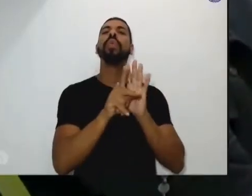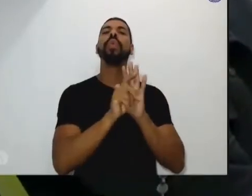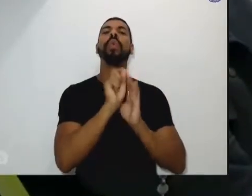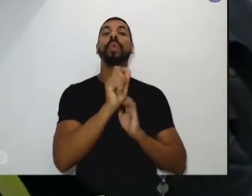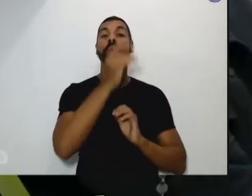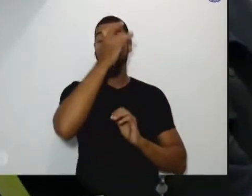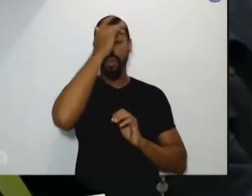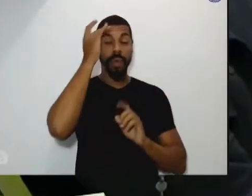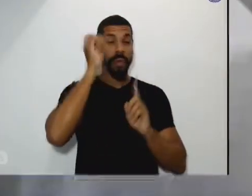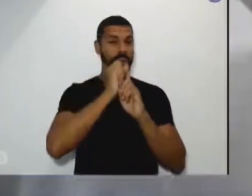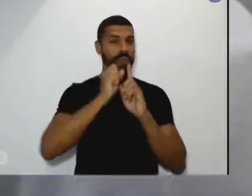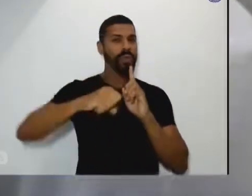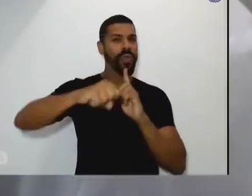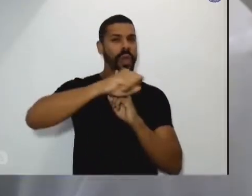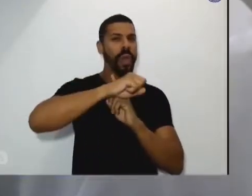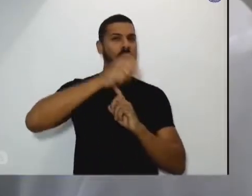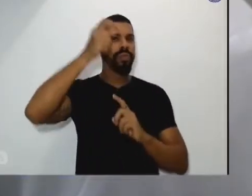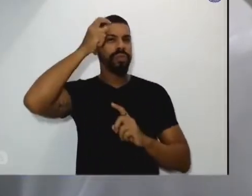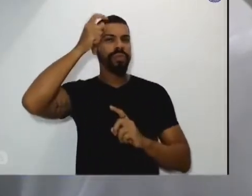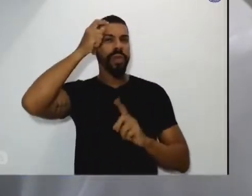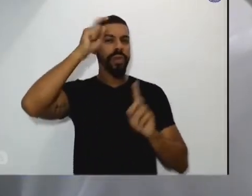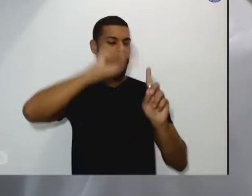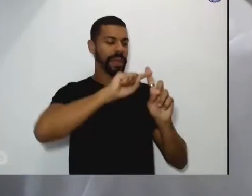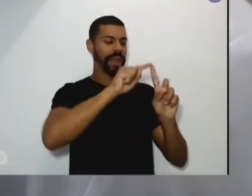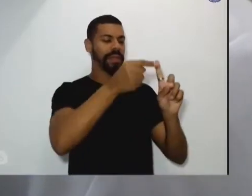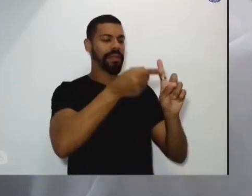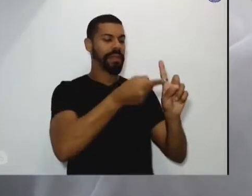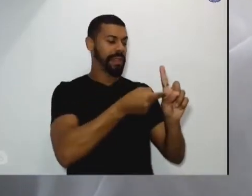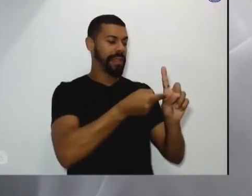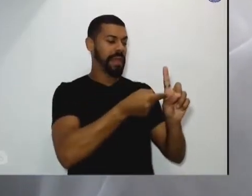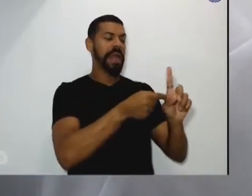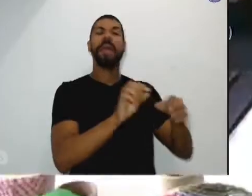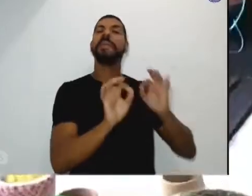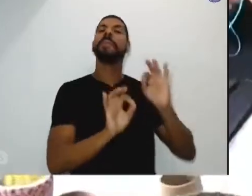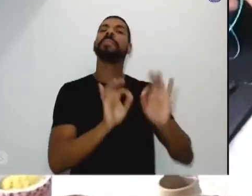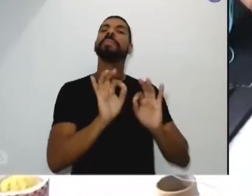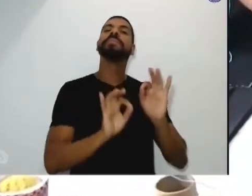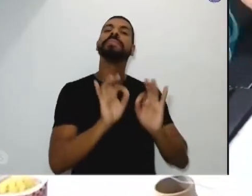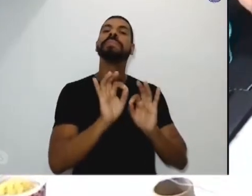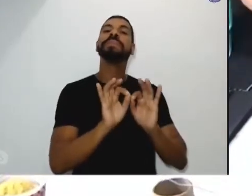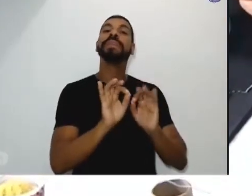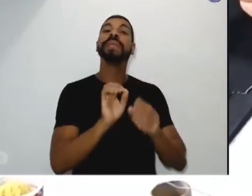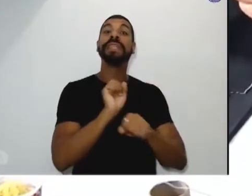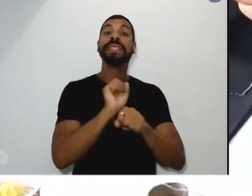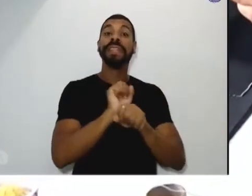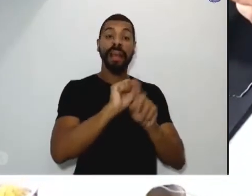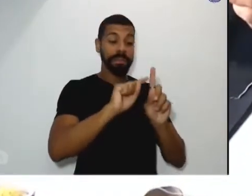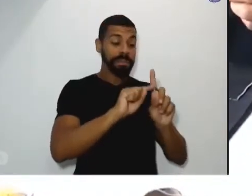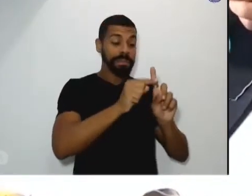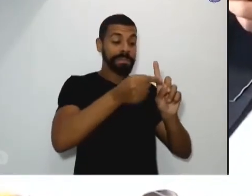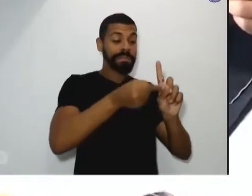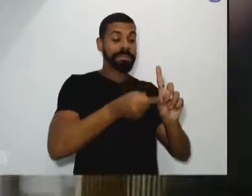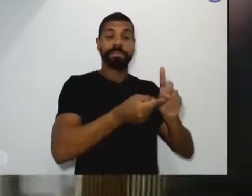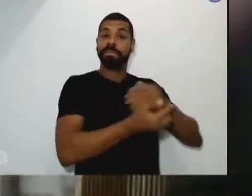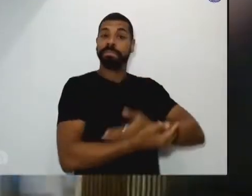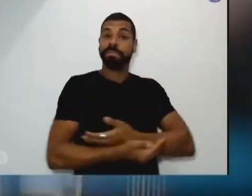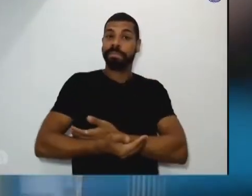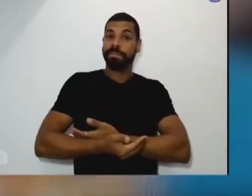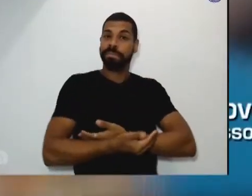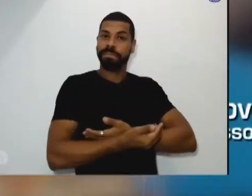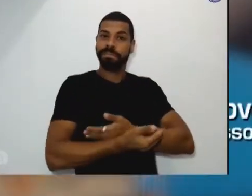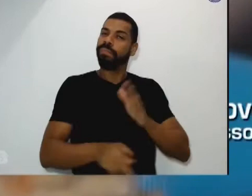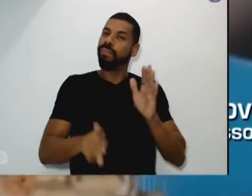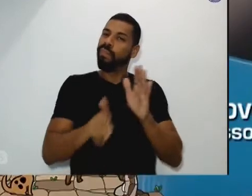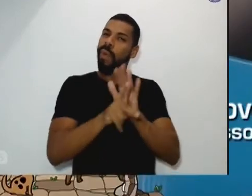e psicológica de gestantes, propiciando a preparação para a chegada dos bebês e para a geração de renda para as mães. Você